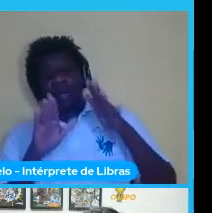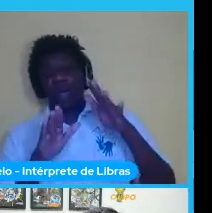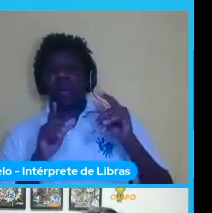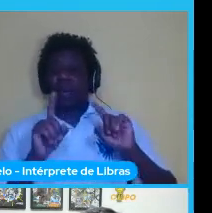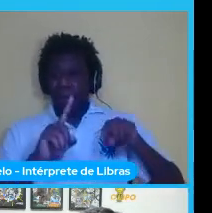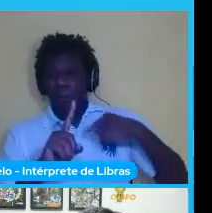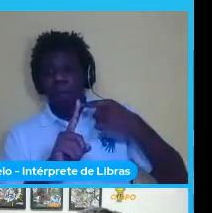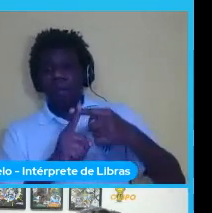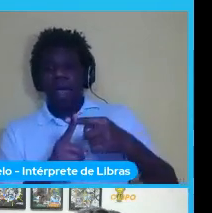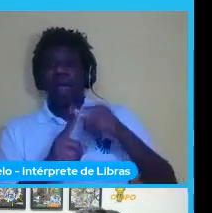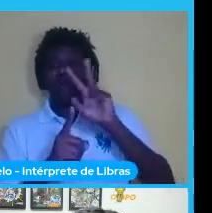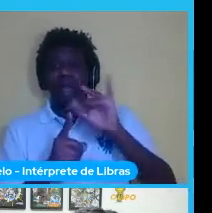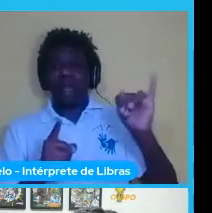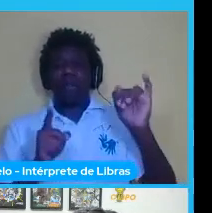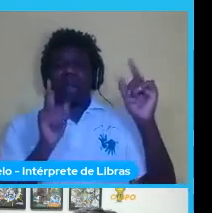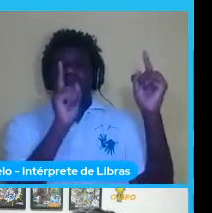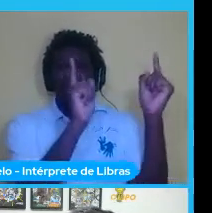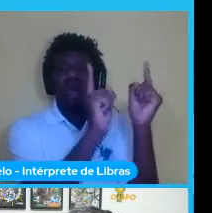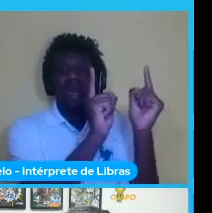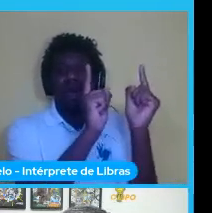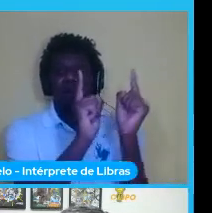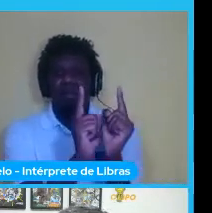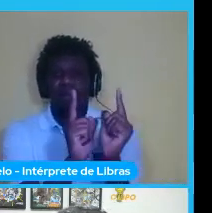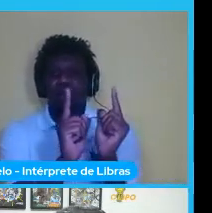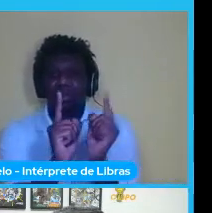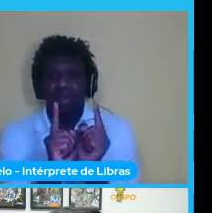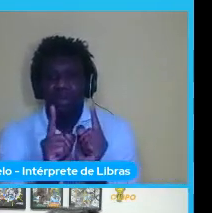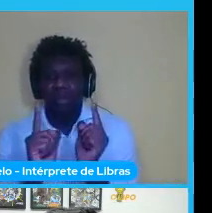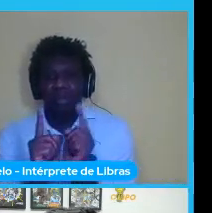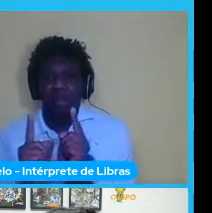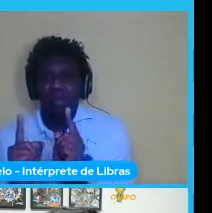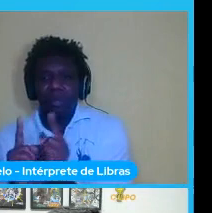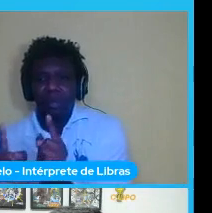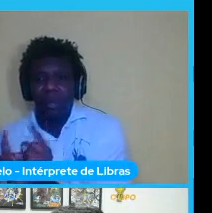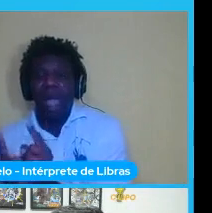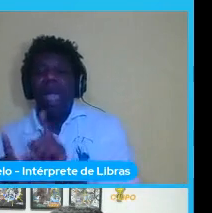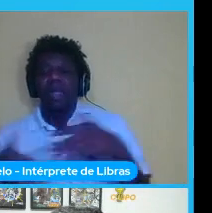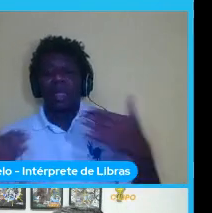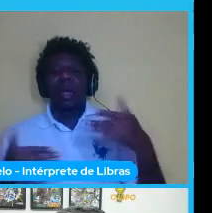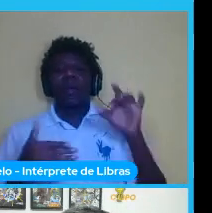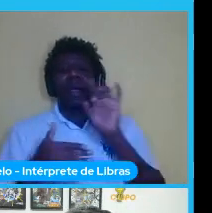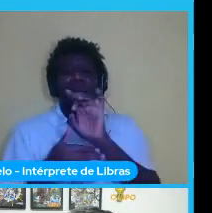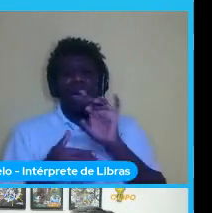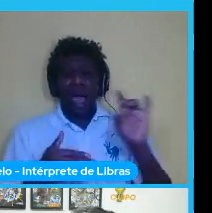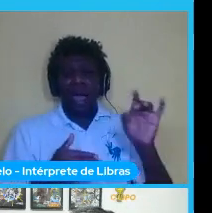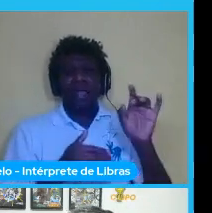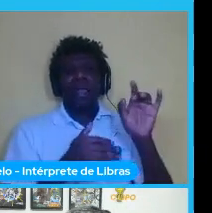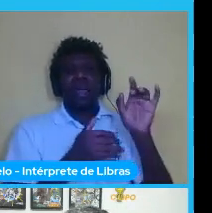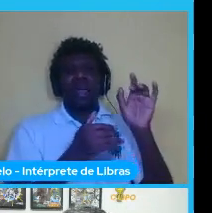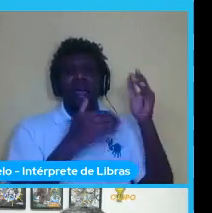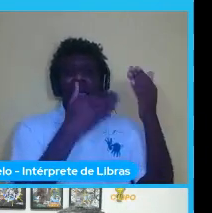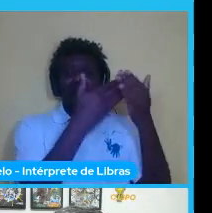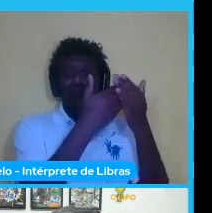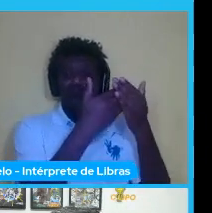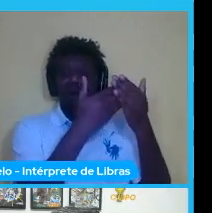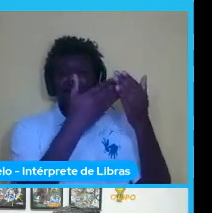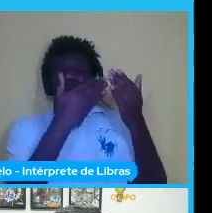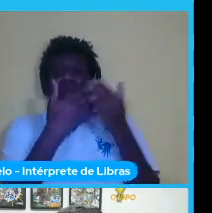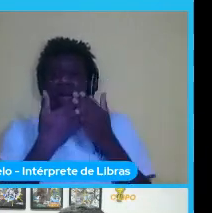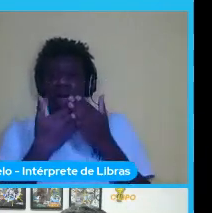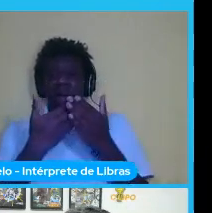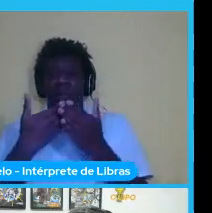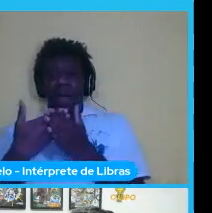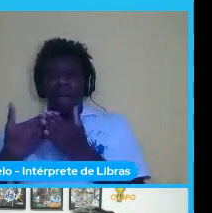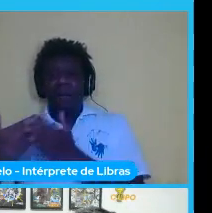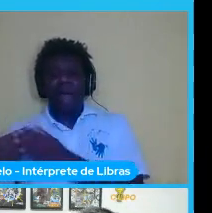vai reduzindo o tamanho dessa imagem e cada camada dessa ela vai ser responsável por aprender algumas características